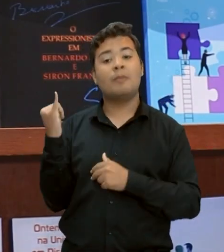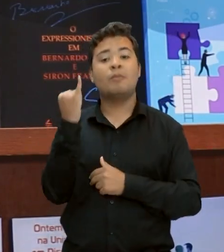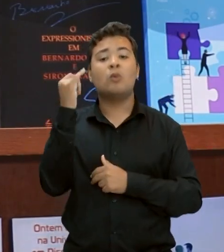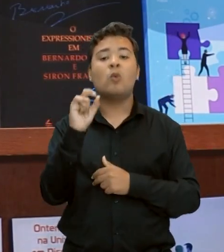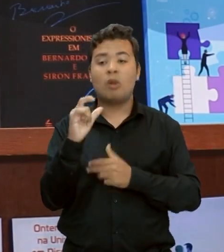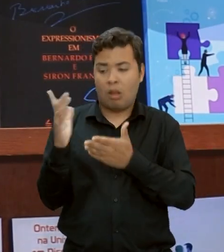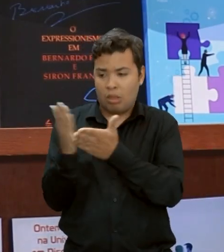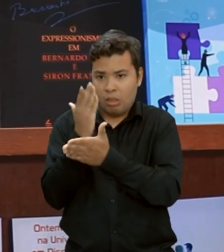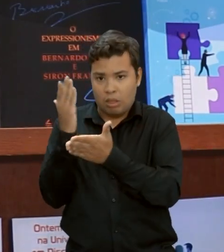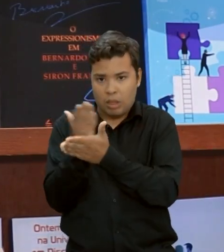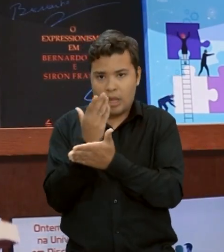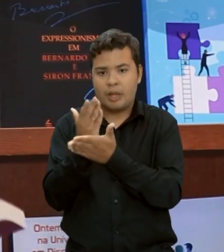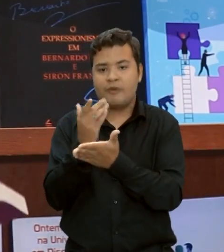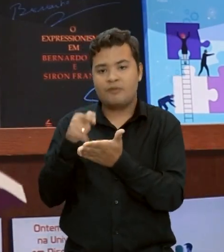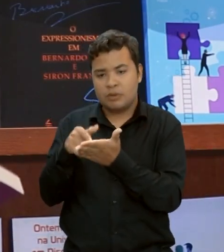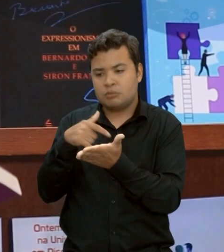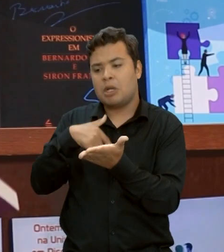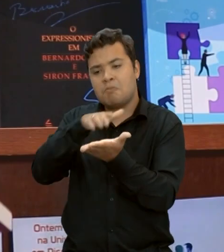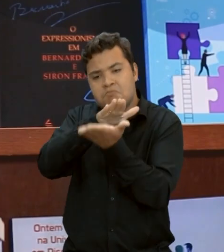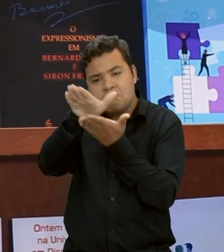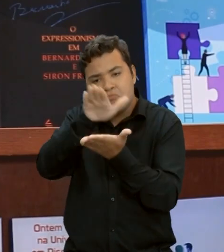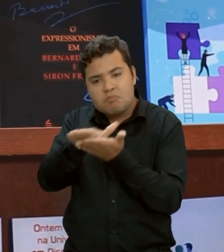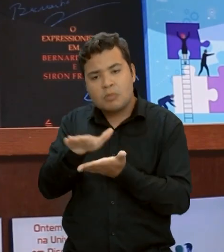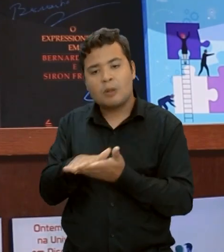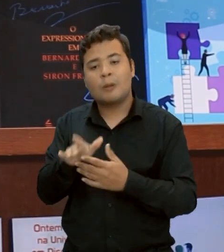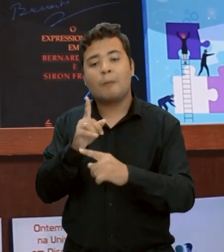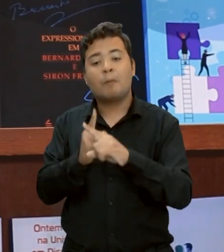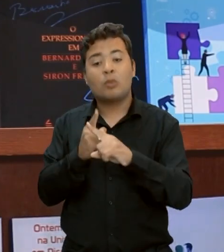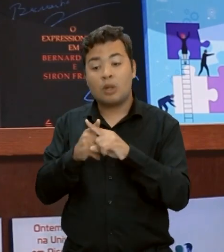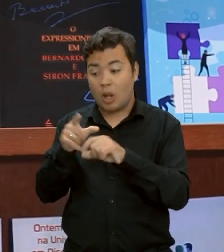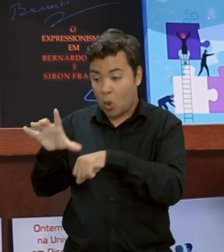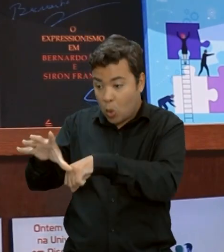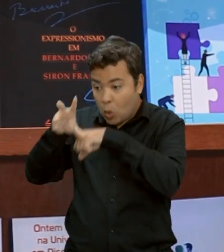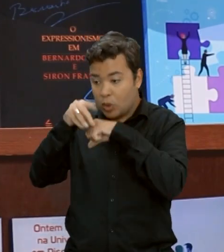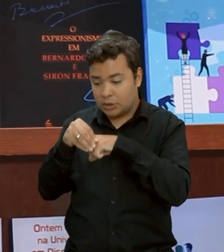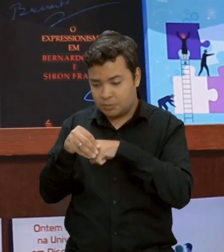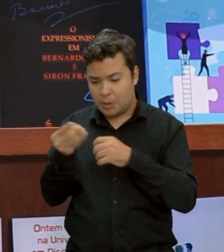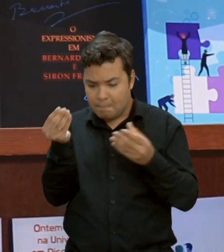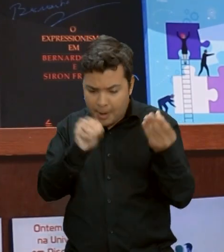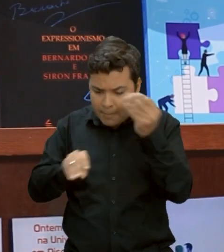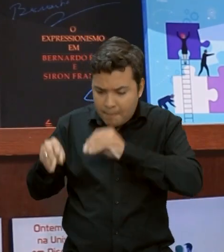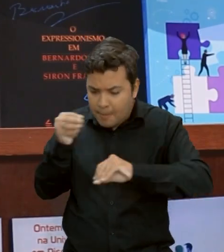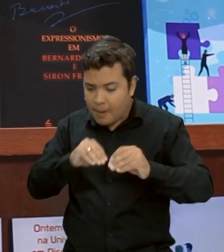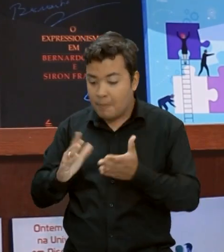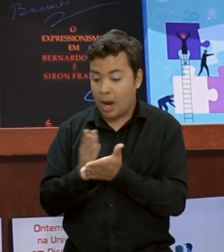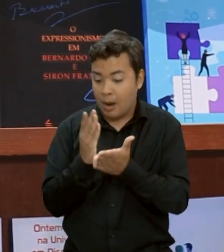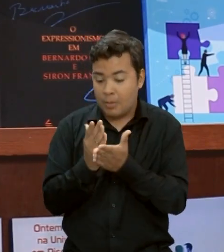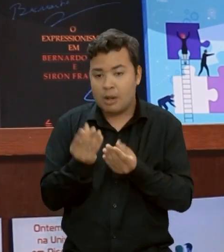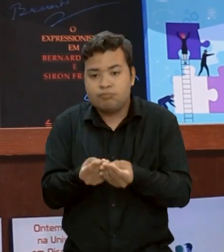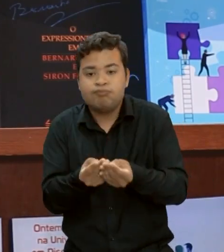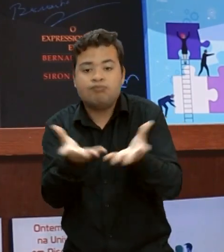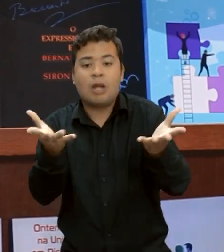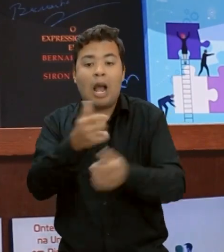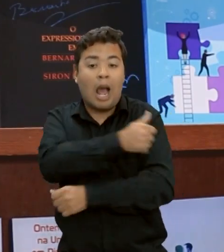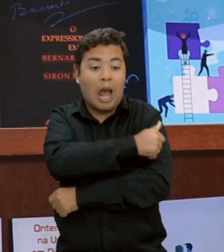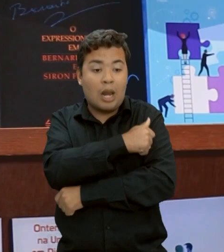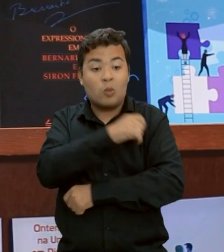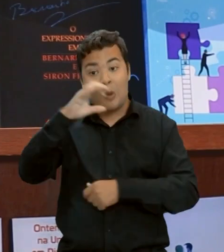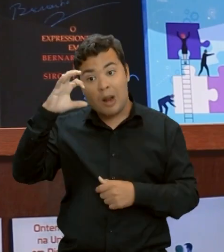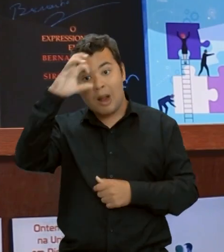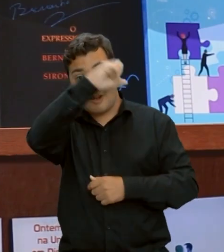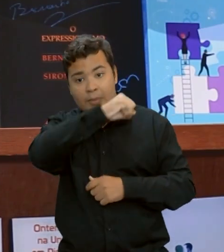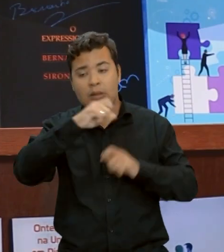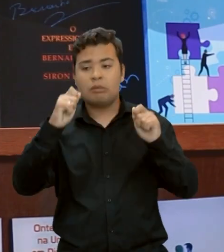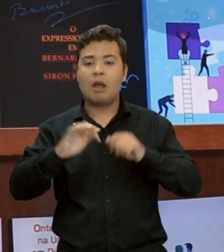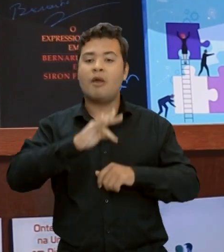lançados para a gente agregar esses novos conhecimentos e divulgar para os nossos alunos aquilo que precisa ser feito, e que eles precisam aprender